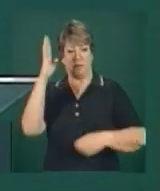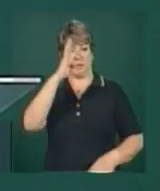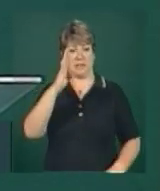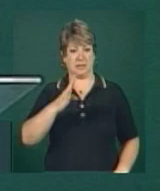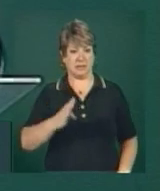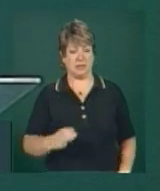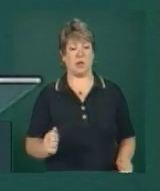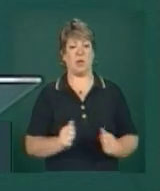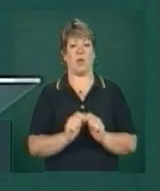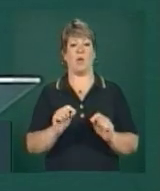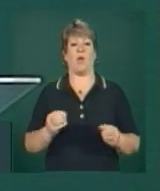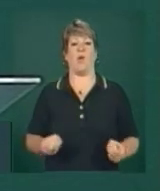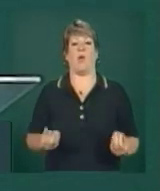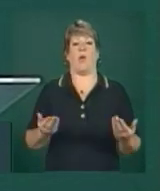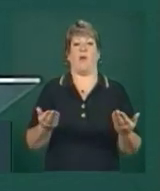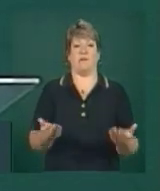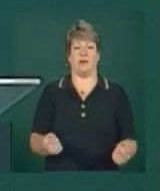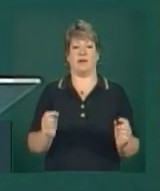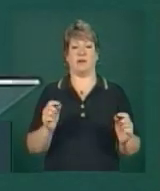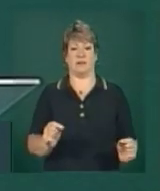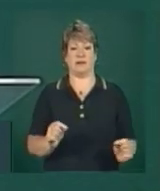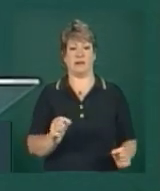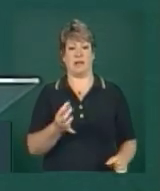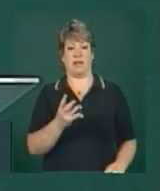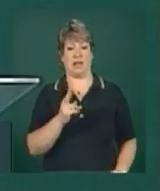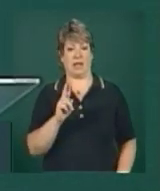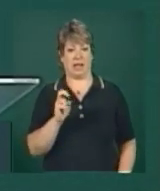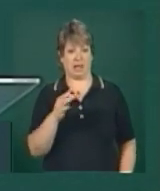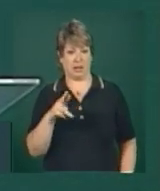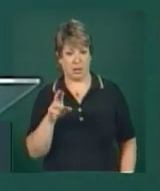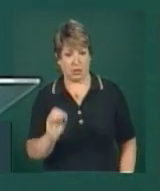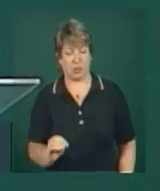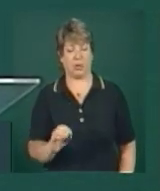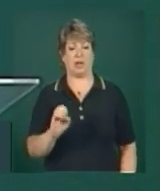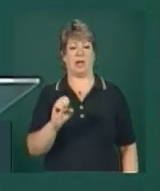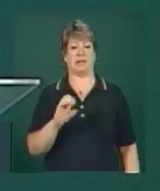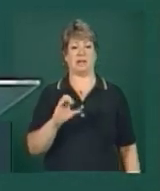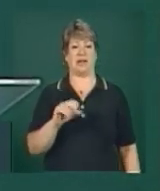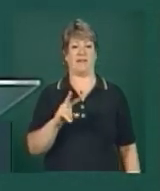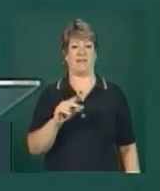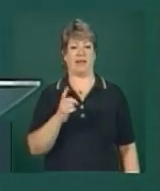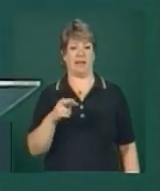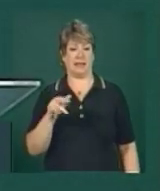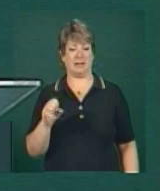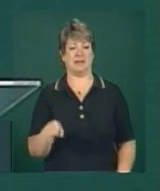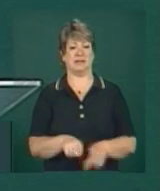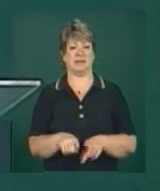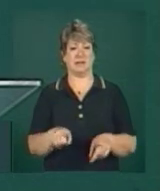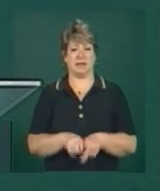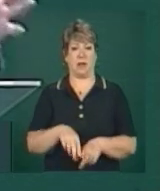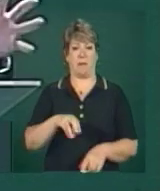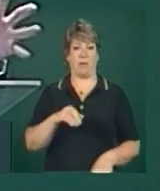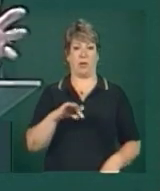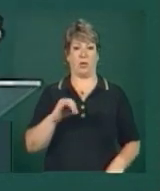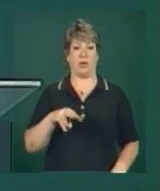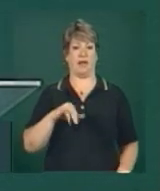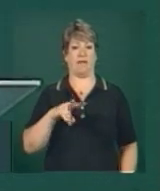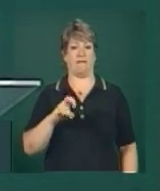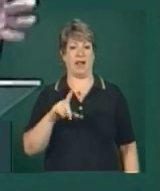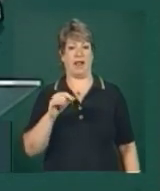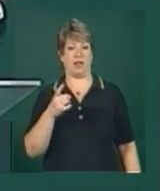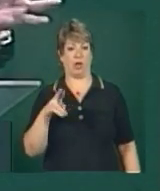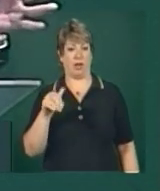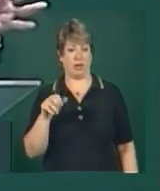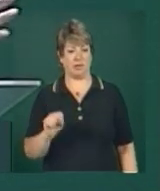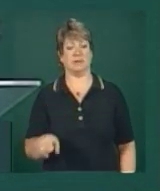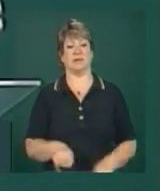com a oferta de retroescavadeiras e motoniveladoras. Nesse sentido, nós, na Rede Brasil Rural,